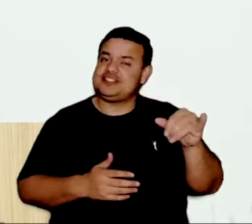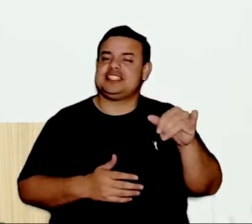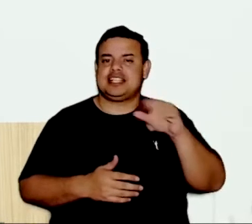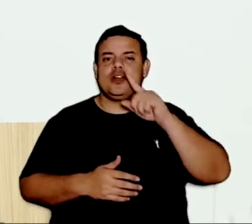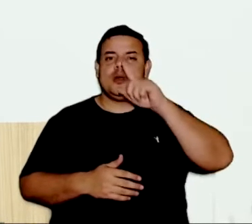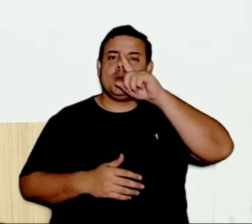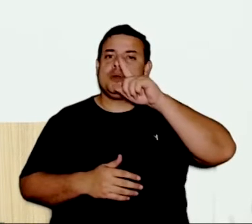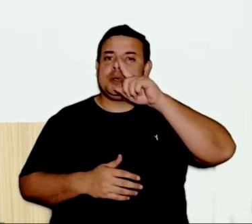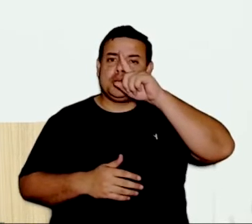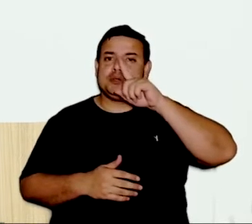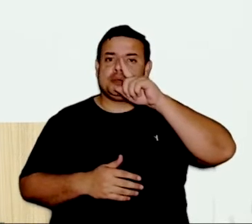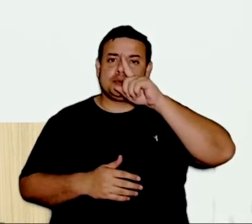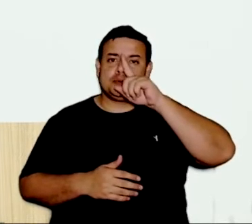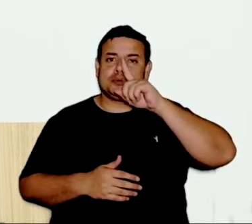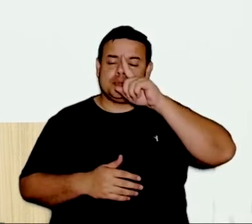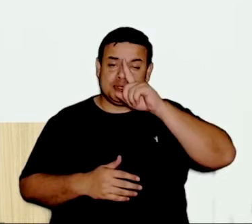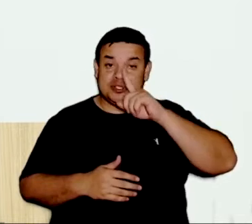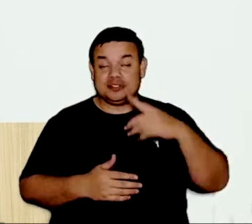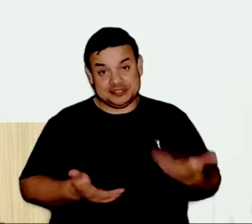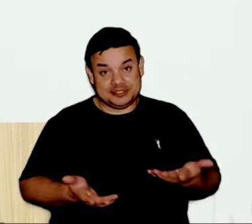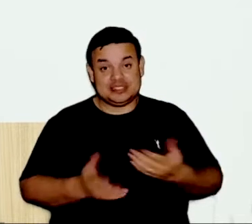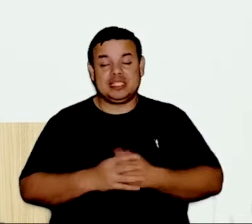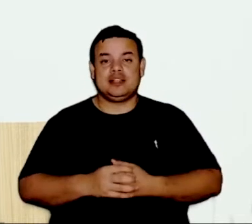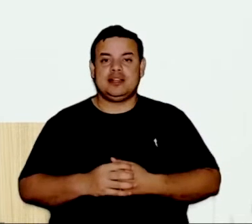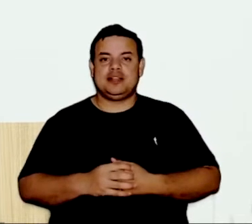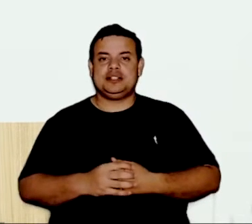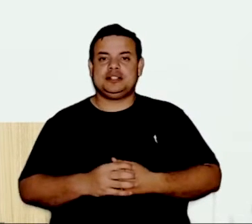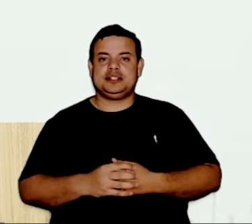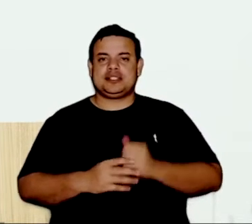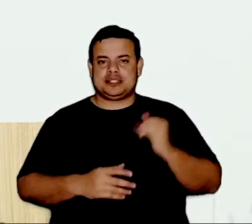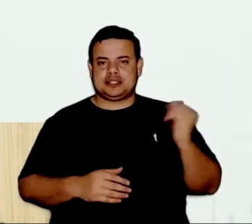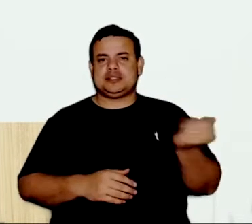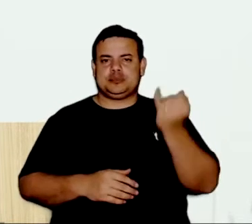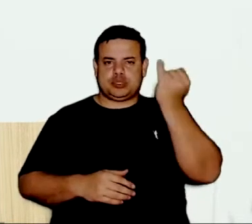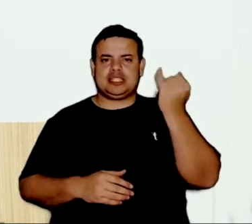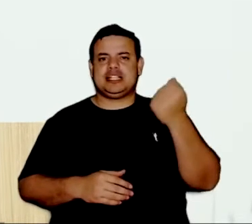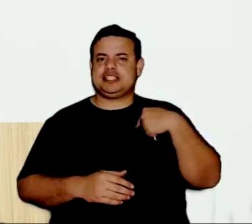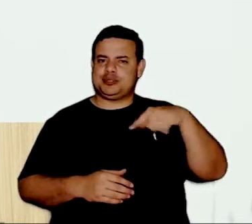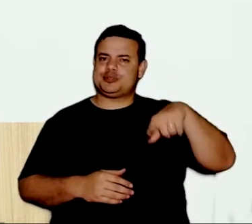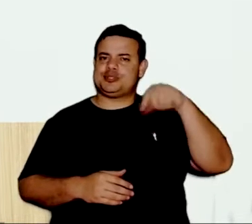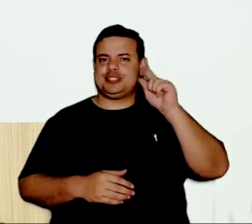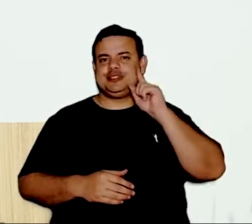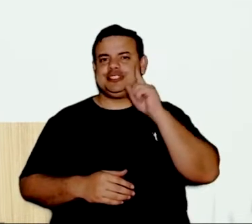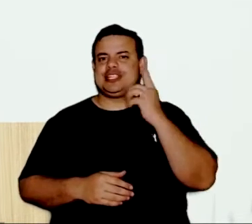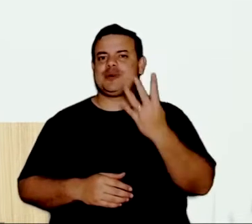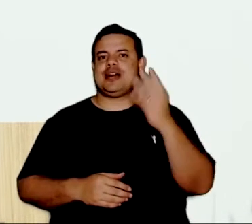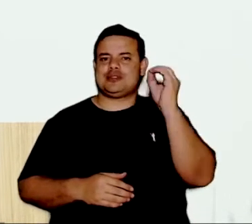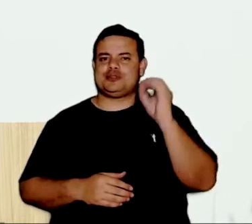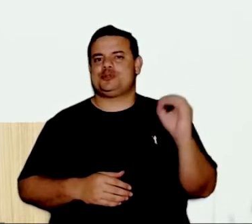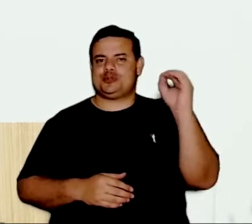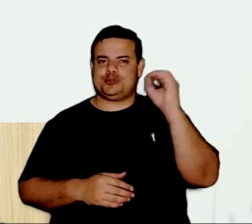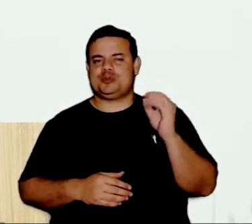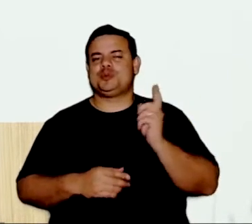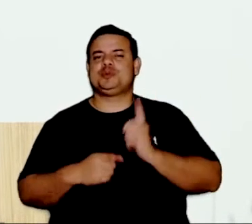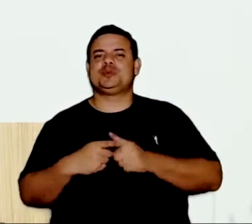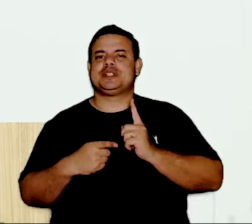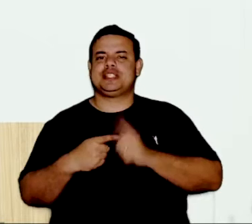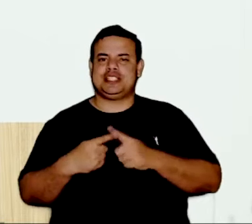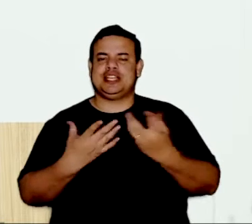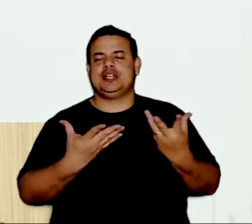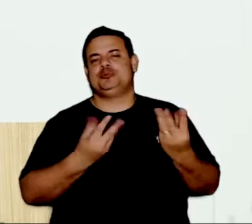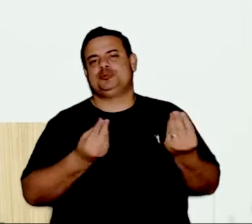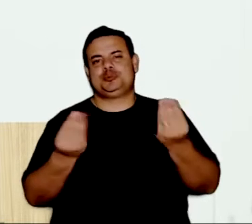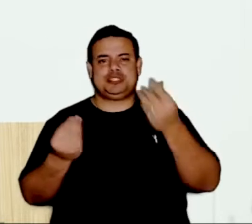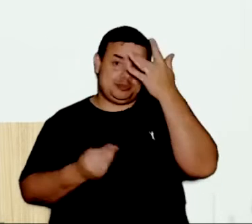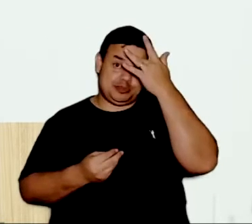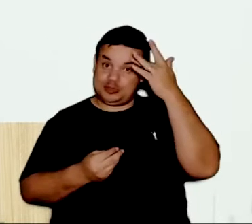humanas. É bem importante, eu escolhi também essa data, 4 de outubro, porque muitos, acredito que só os